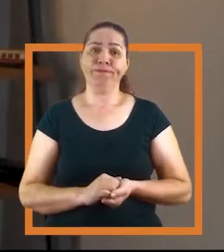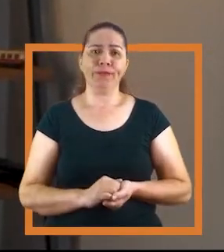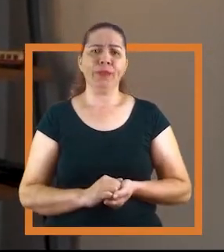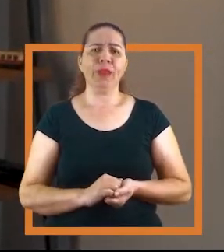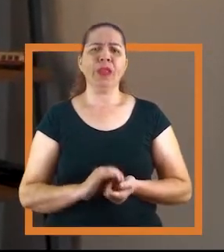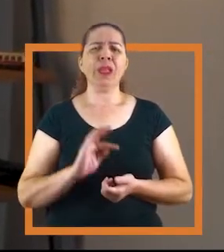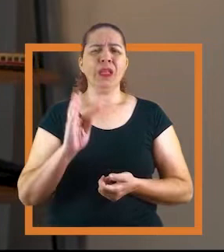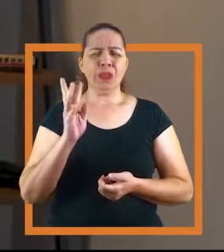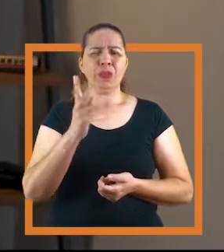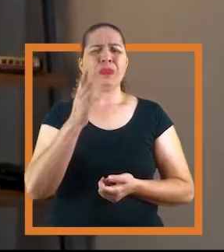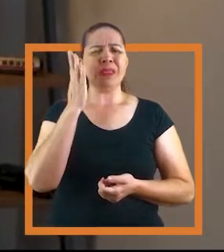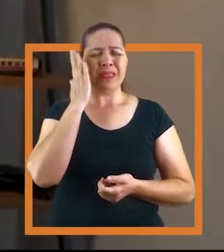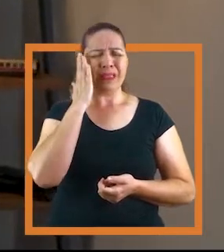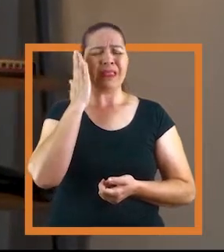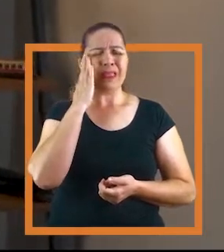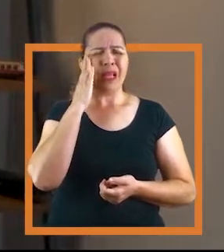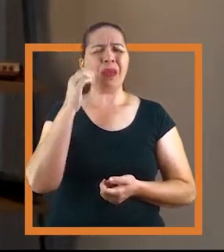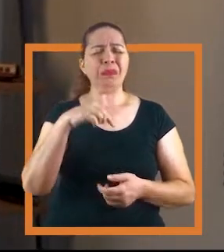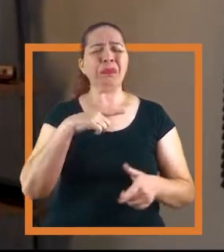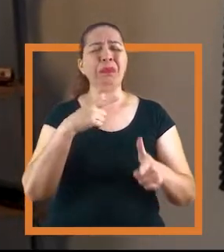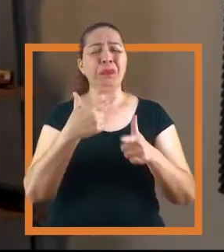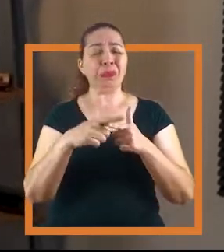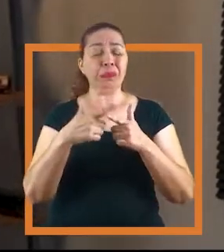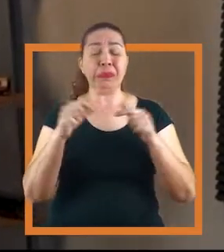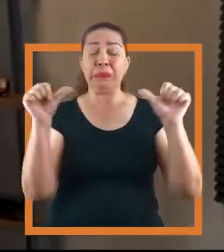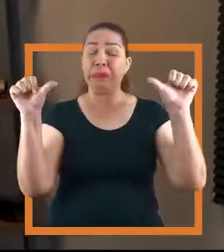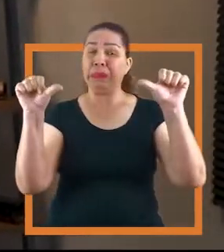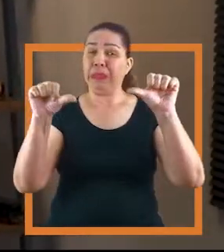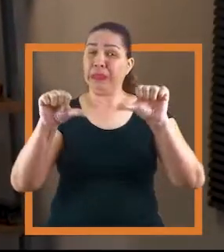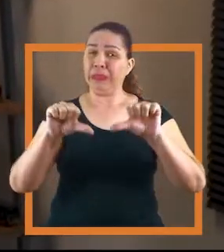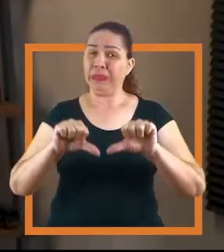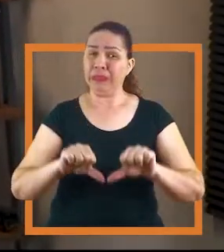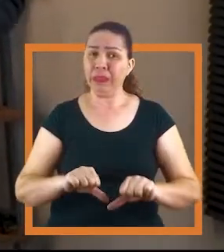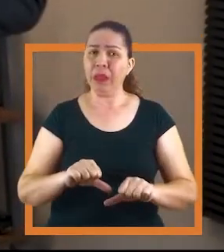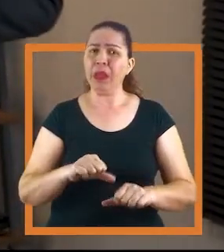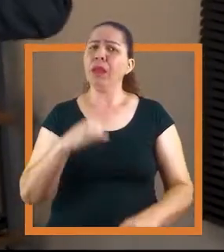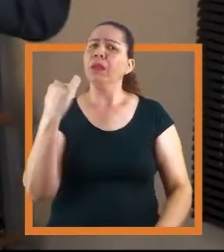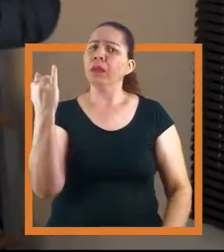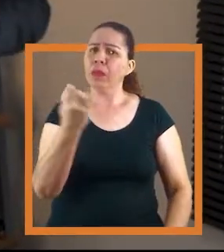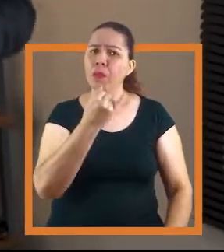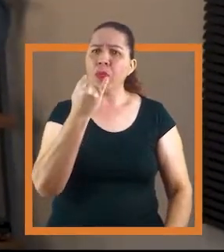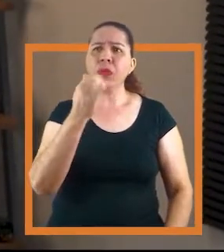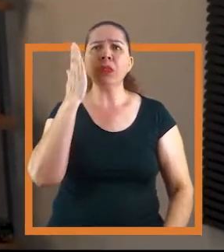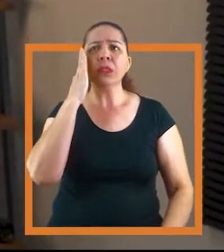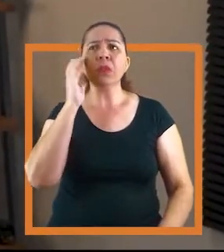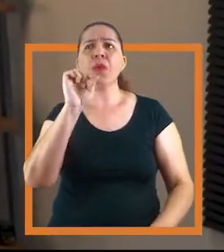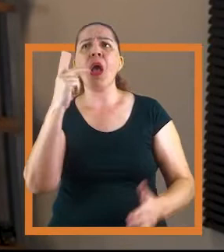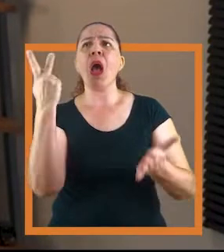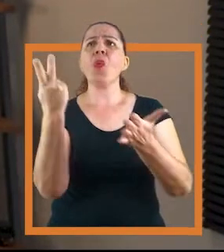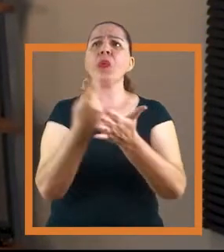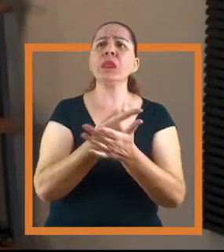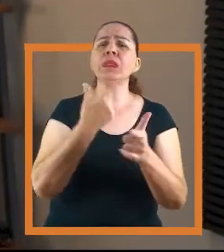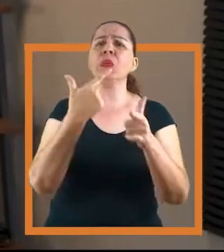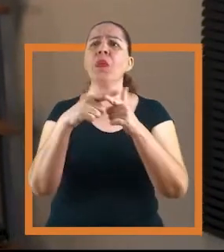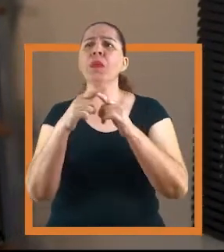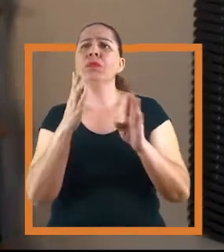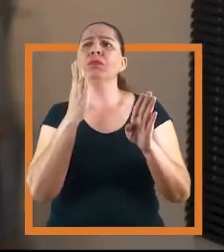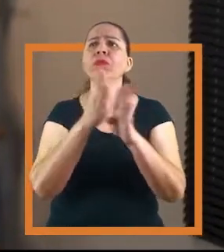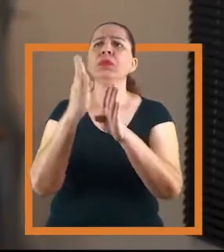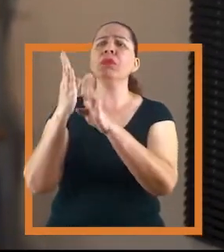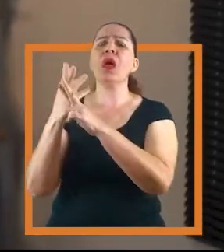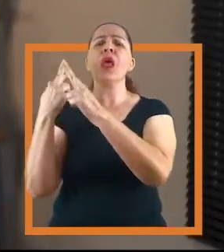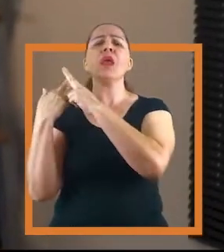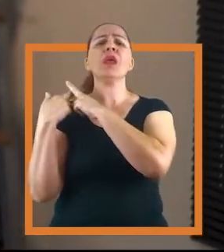É, ninguém tem dúvida de que nós estamos no meio de uma crise. É muito importante entender as origens dela,